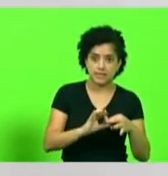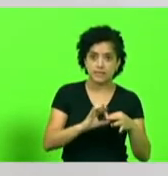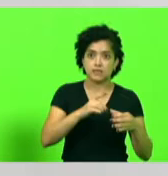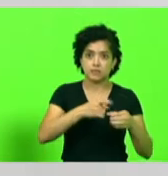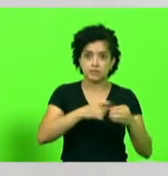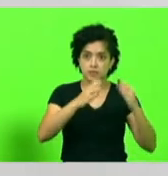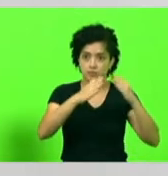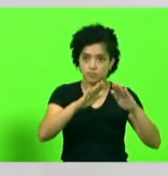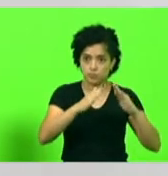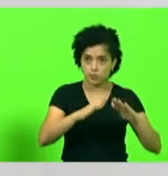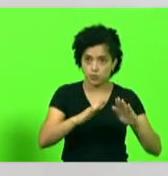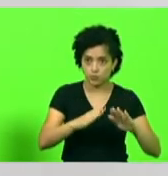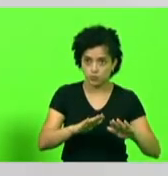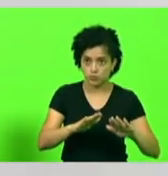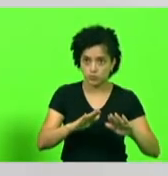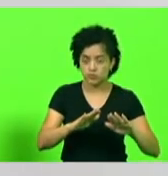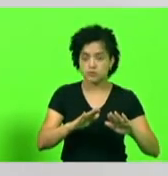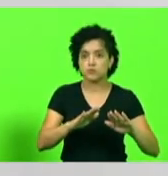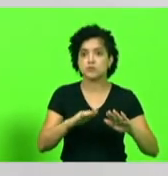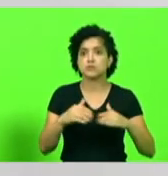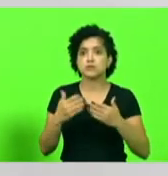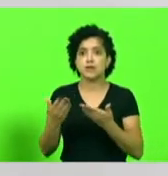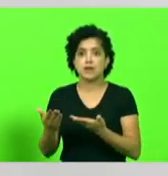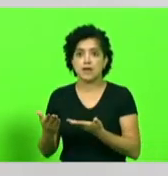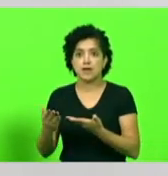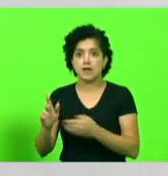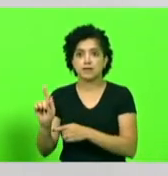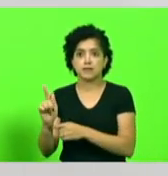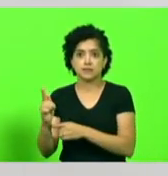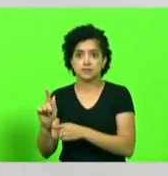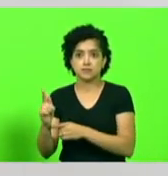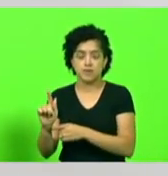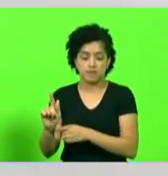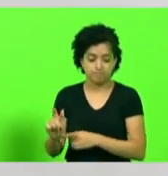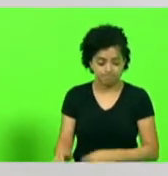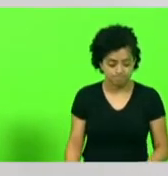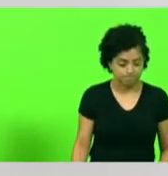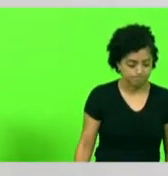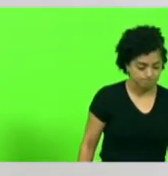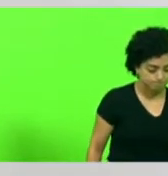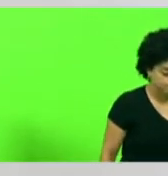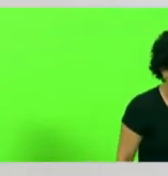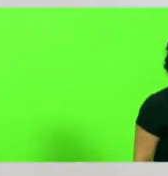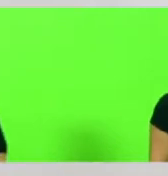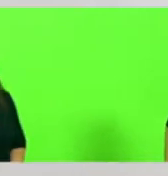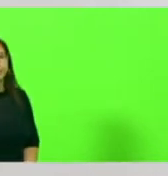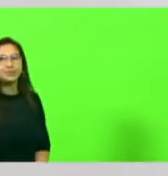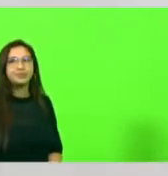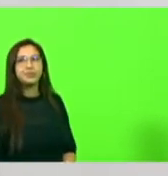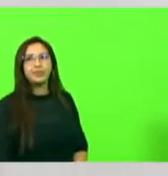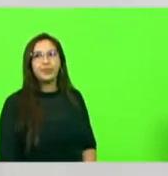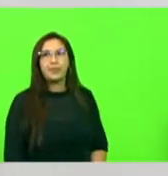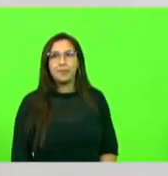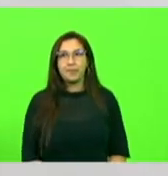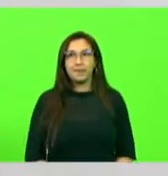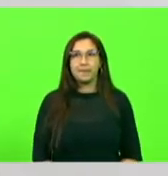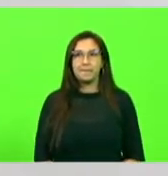Brusque a Gaspar. Eu, deputado Zucchi,